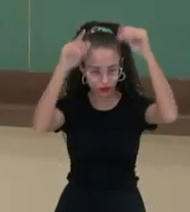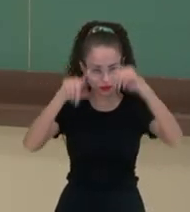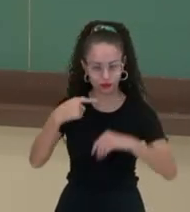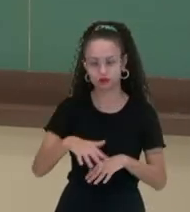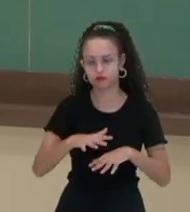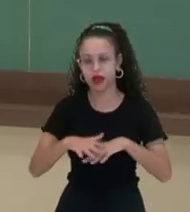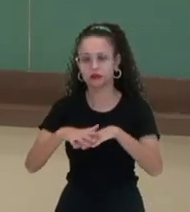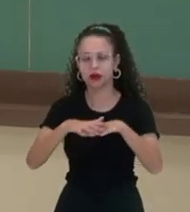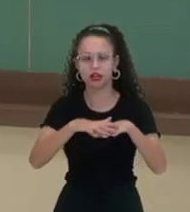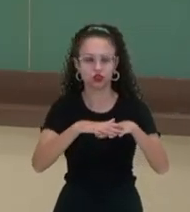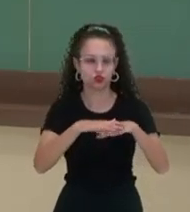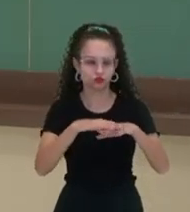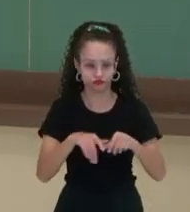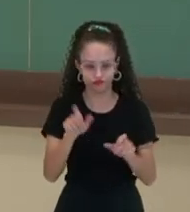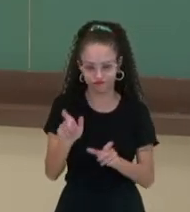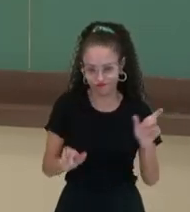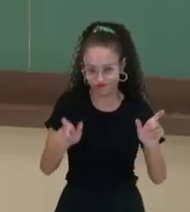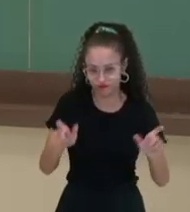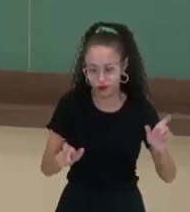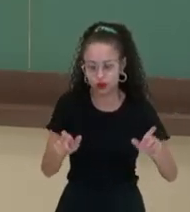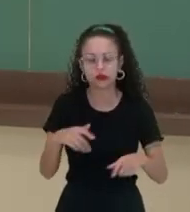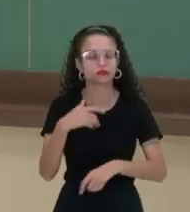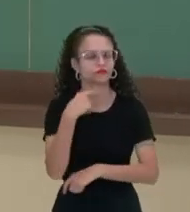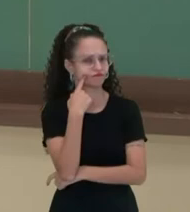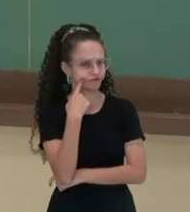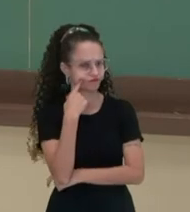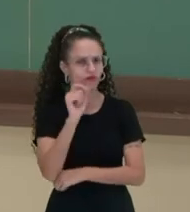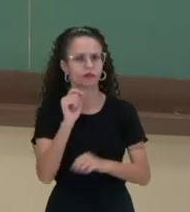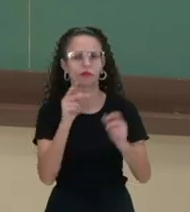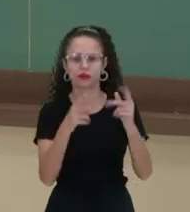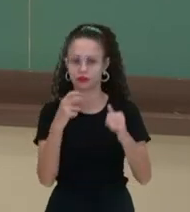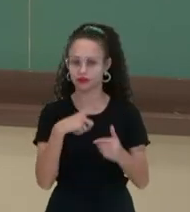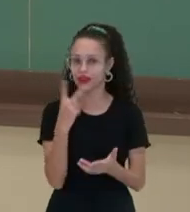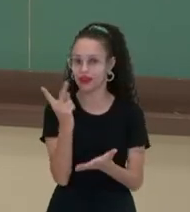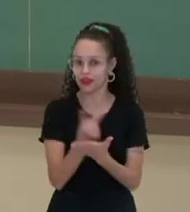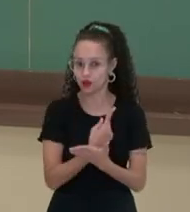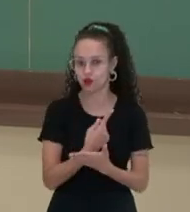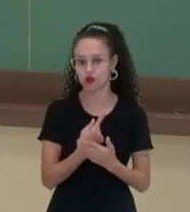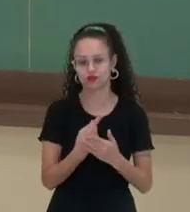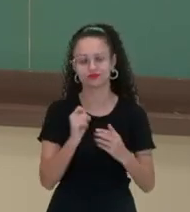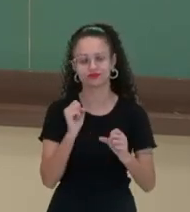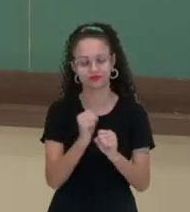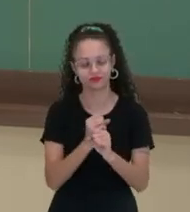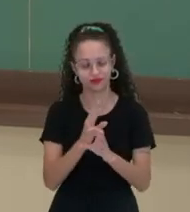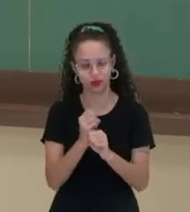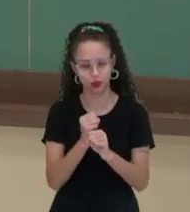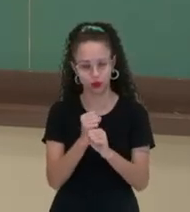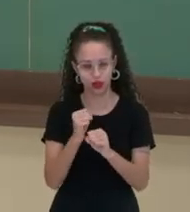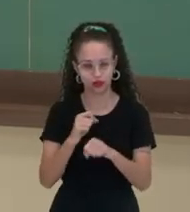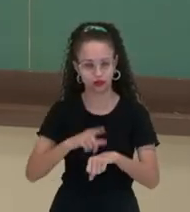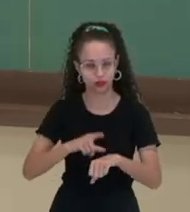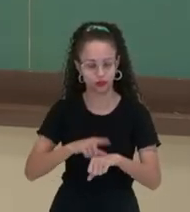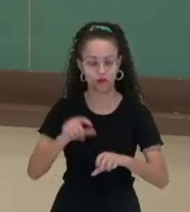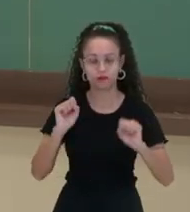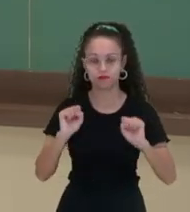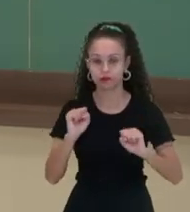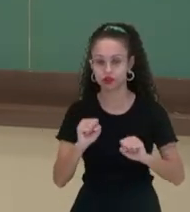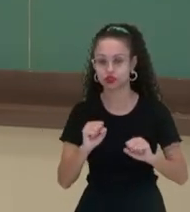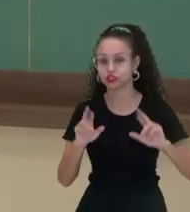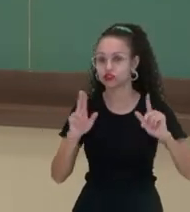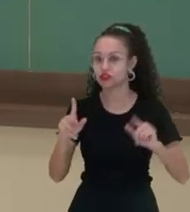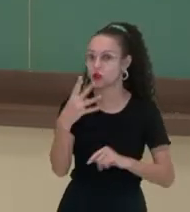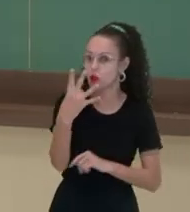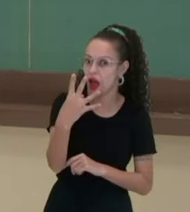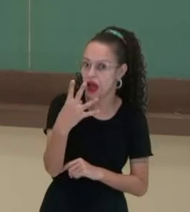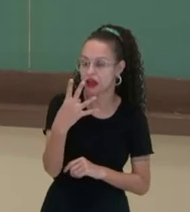matemáticos, astrônomos, perceberam que poderia haver, inclusive, um erro dessa contagem do tempo, e poderia ser uma diferença de